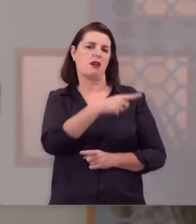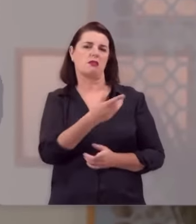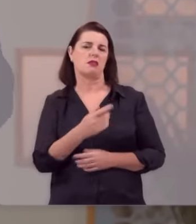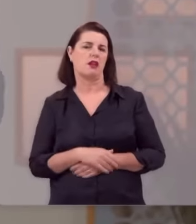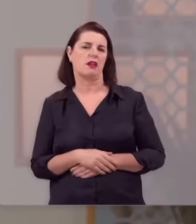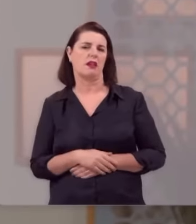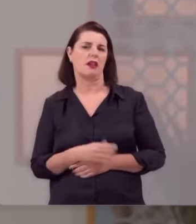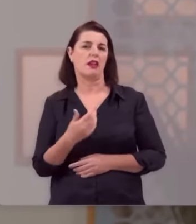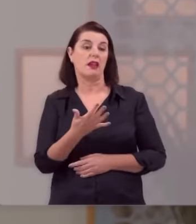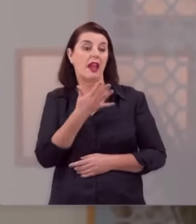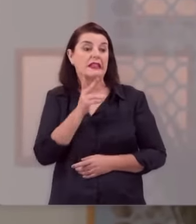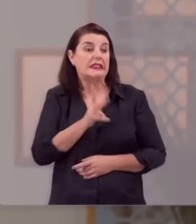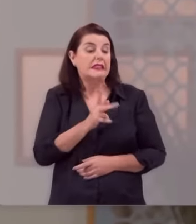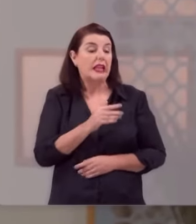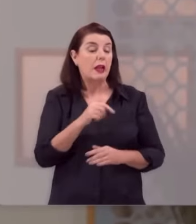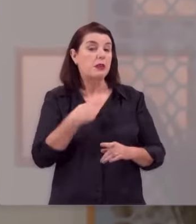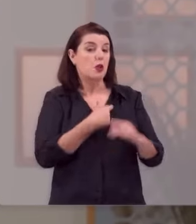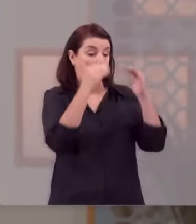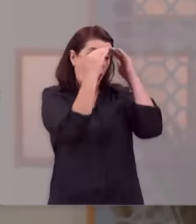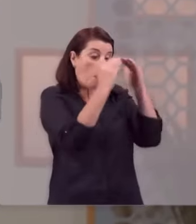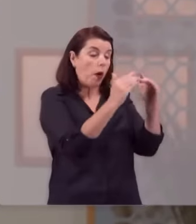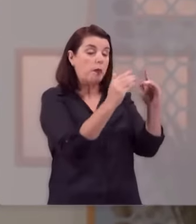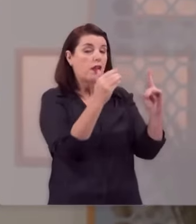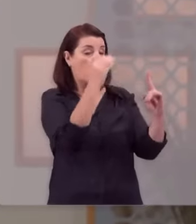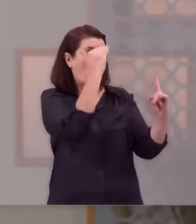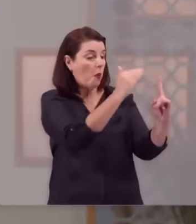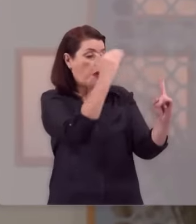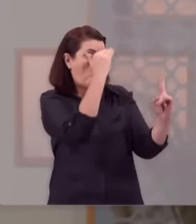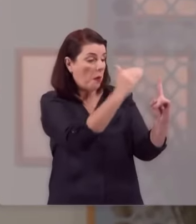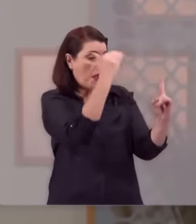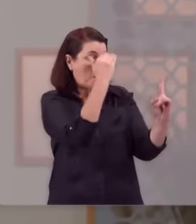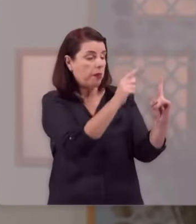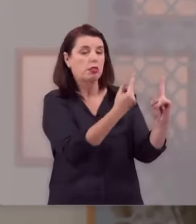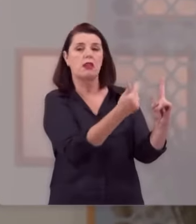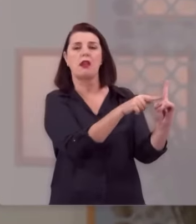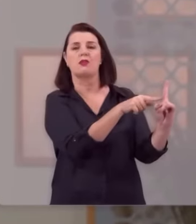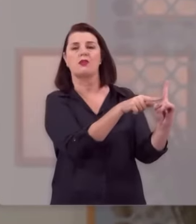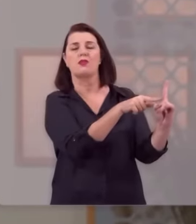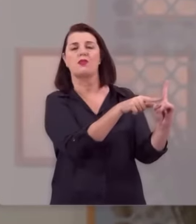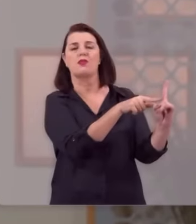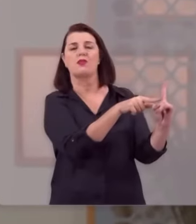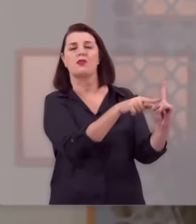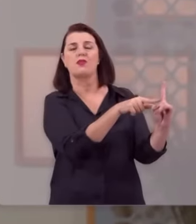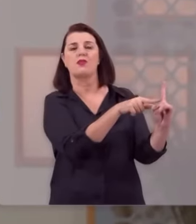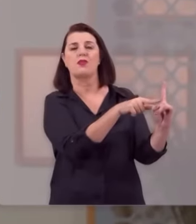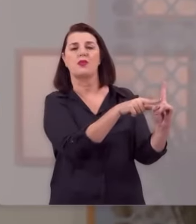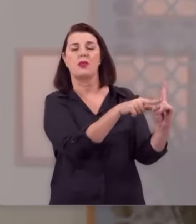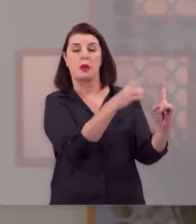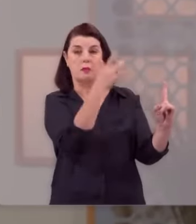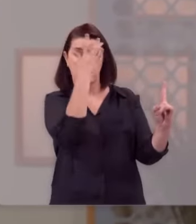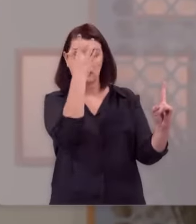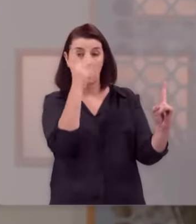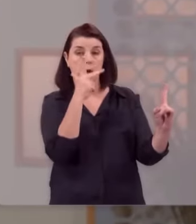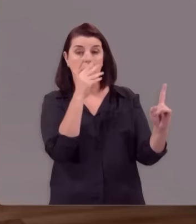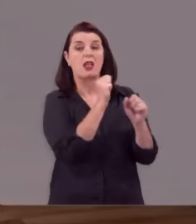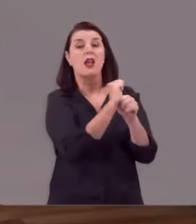submissão absoluta e faz dos seus súditos verdadeiros escravos.